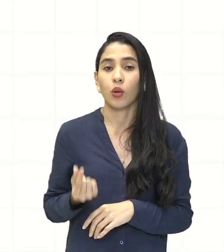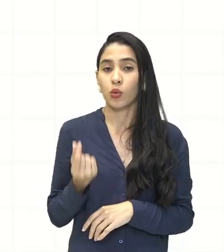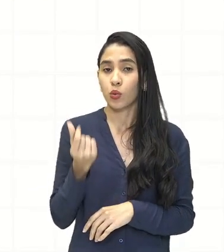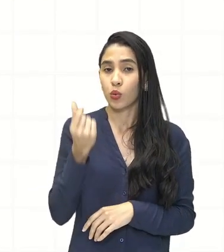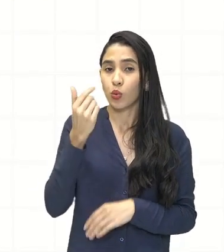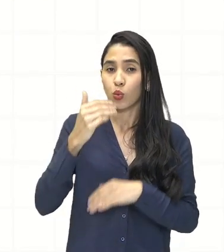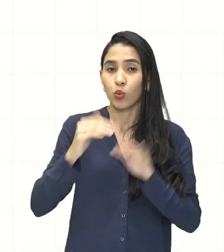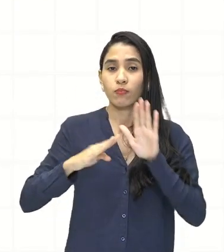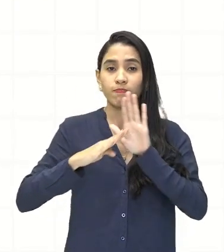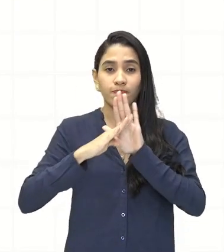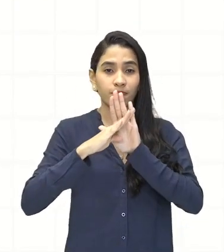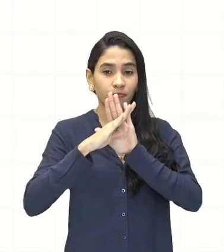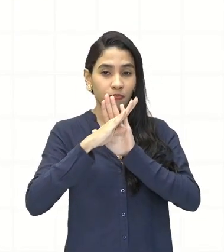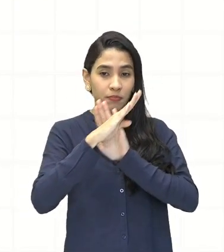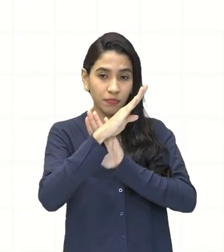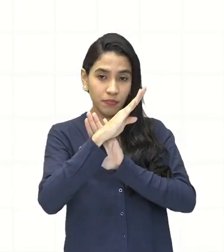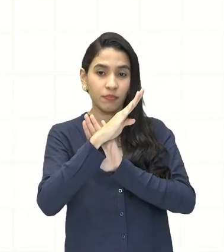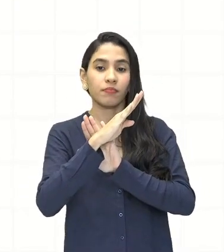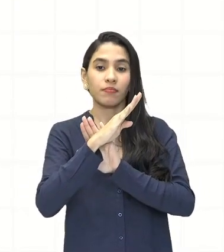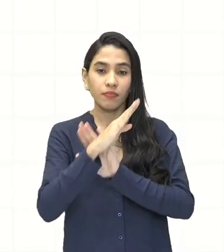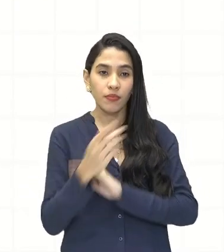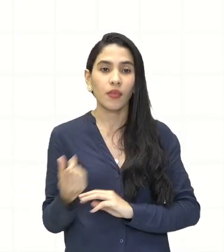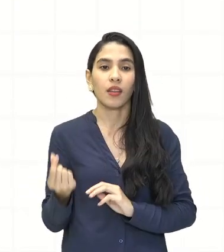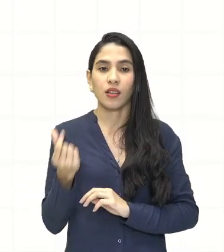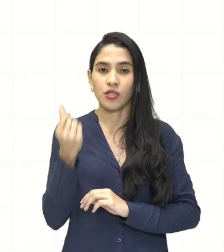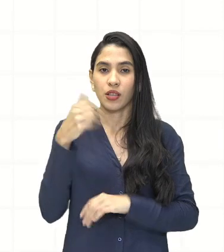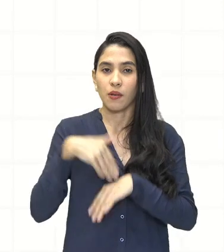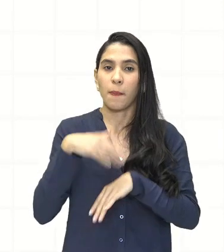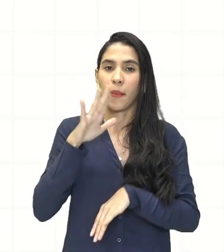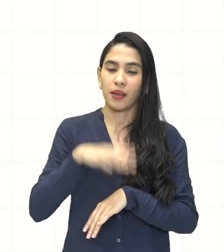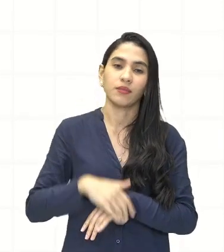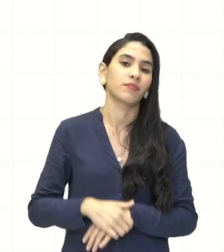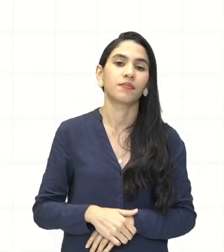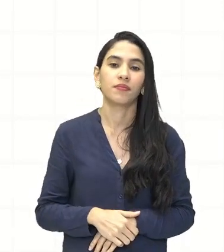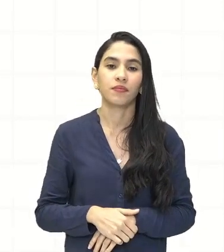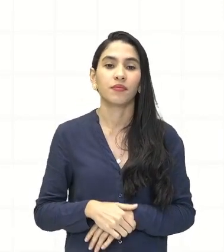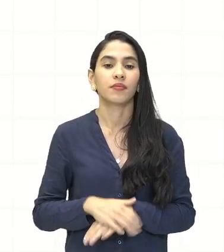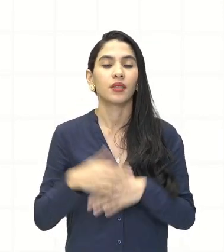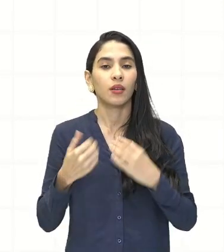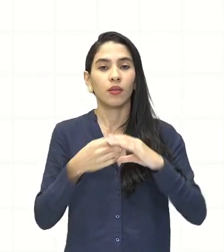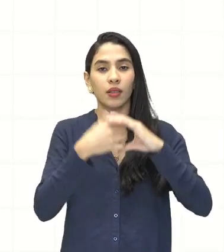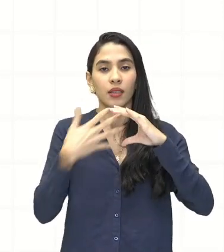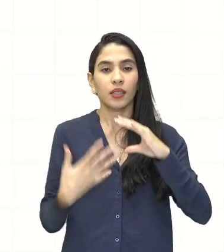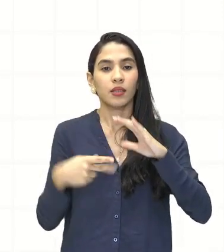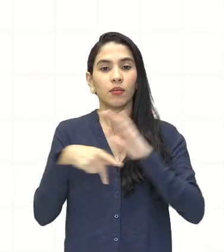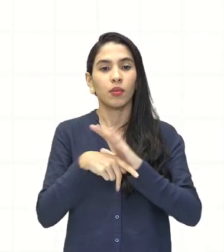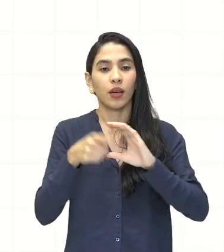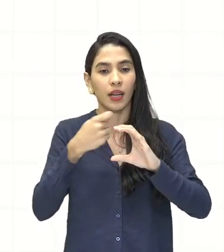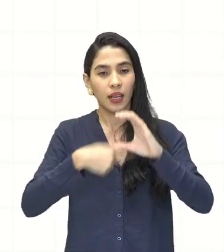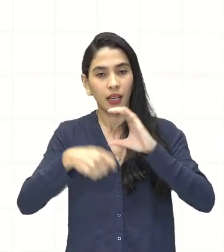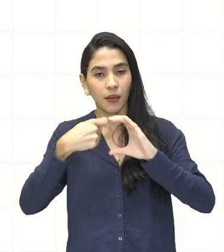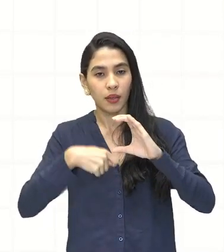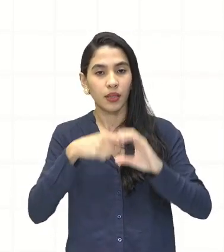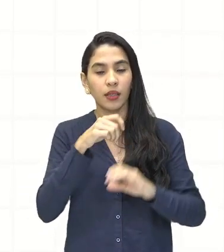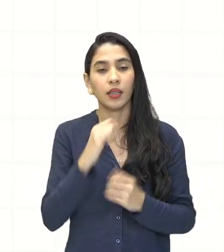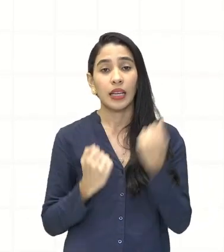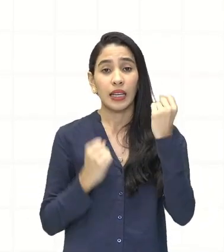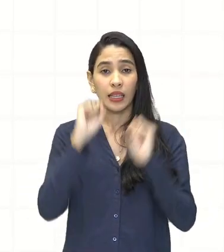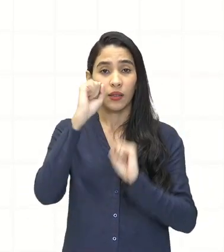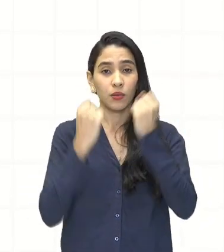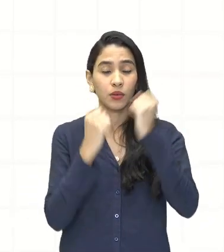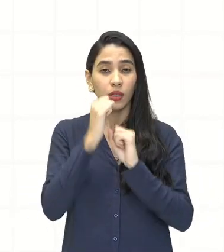de lucros. Ou seja, eles vão lucrar mais. Então, essas são as características desse capitalismo industrial.